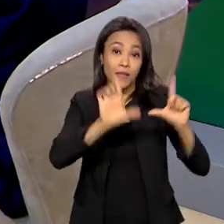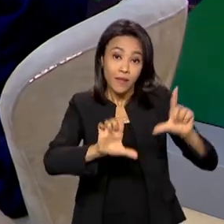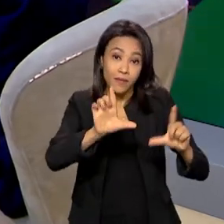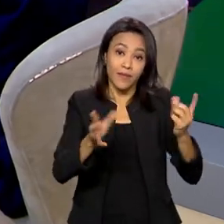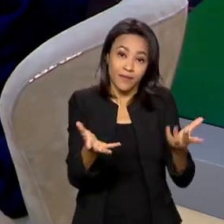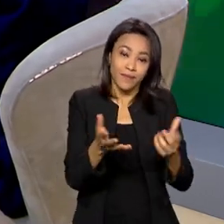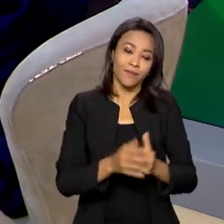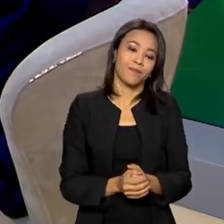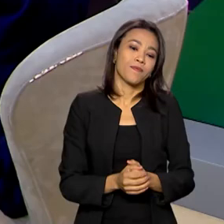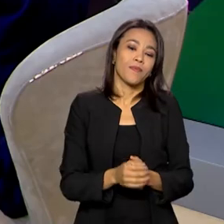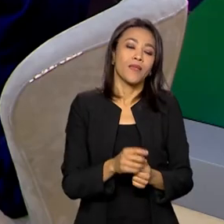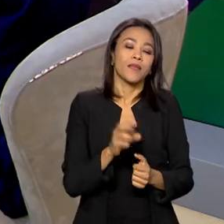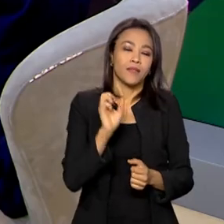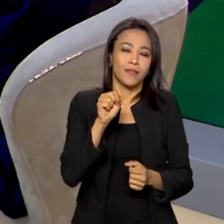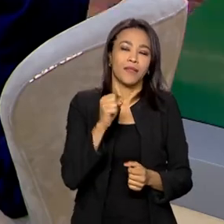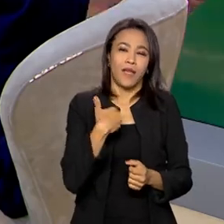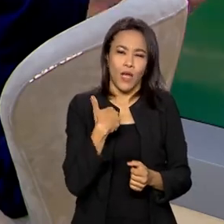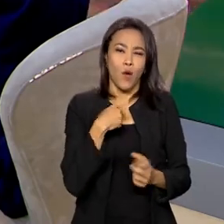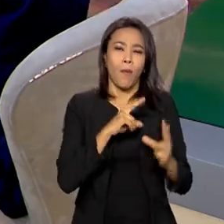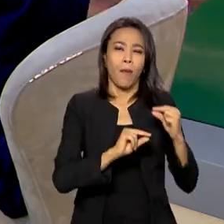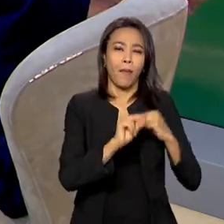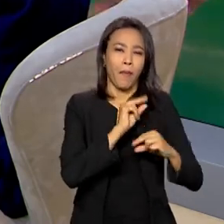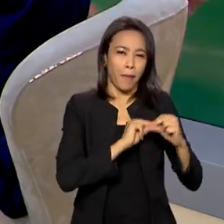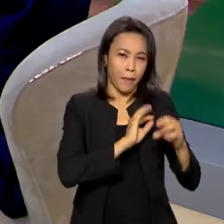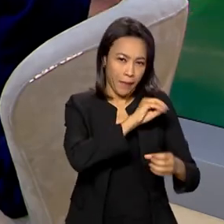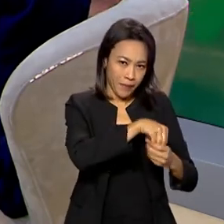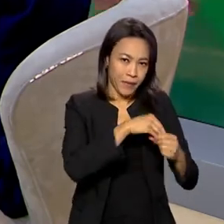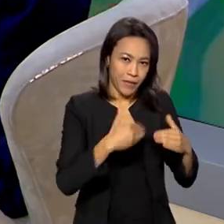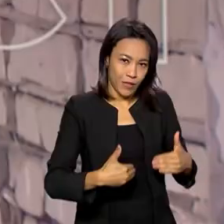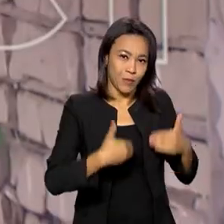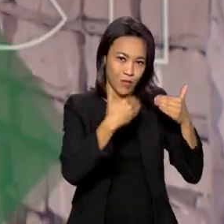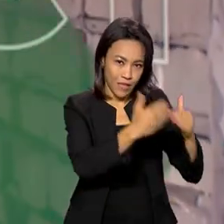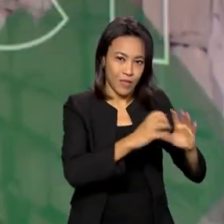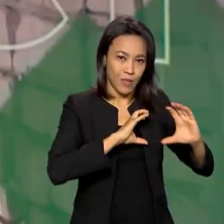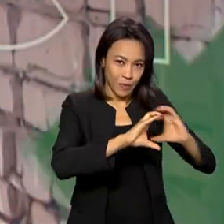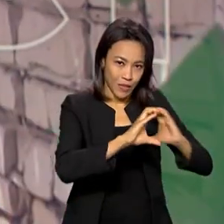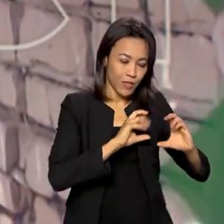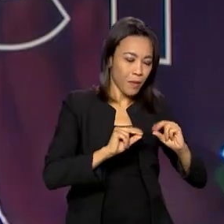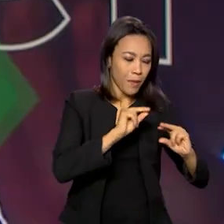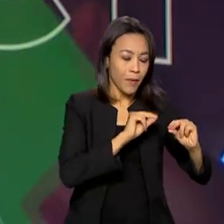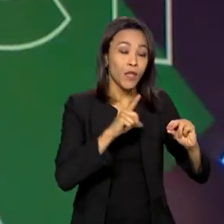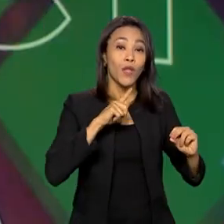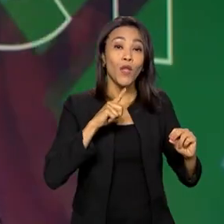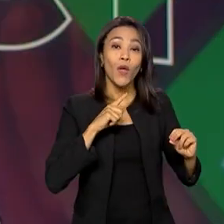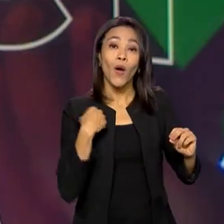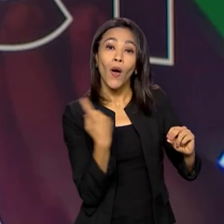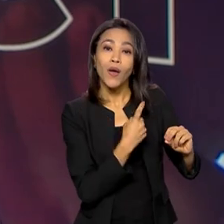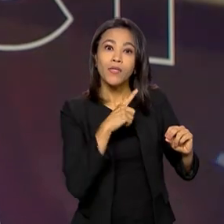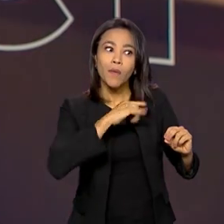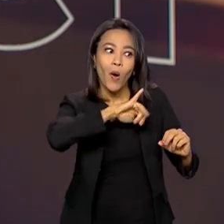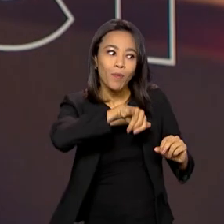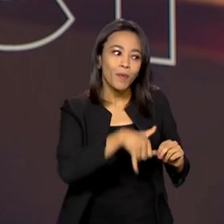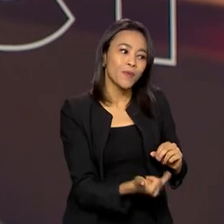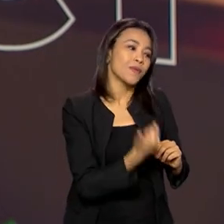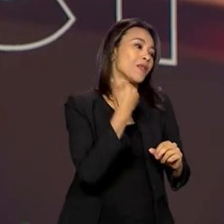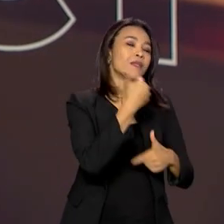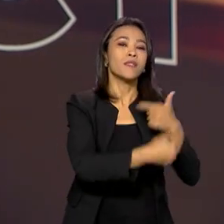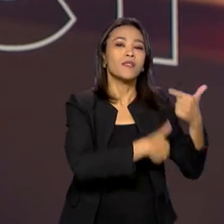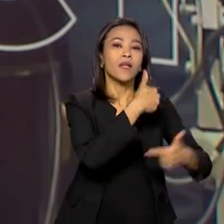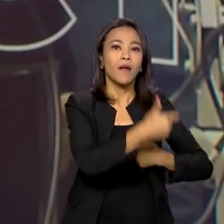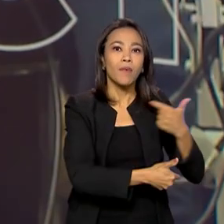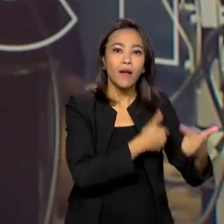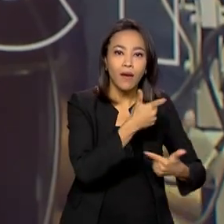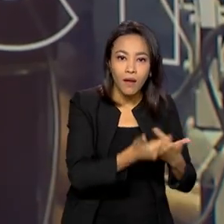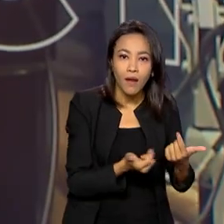eu falo no Ministério das Comunicações que nós temos oportunidade no Ministério de trabalhar com os serviços